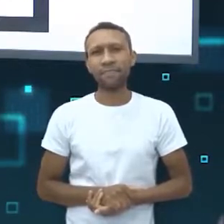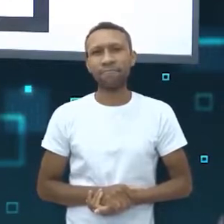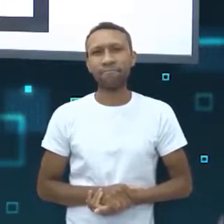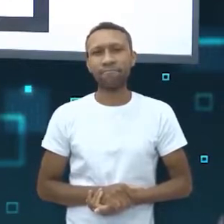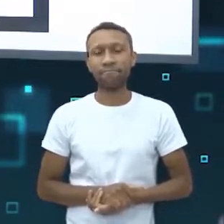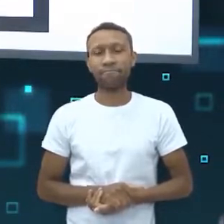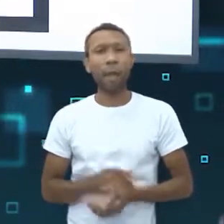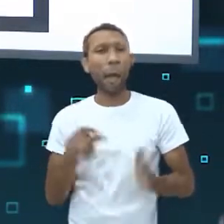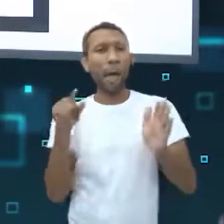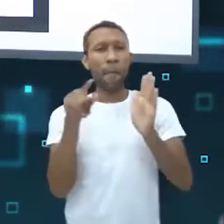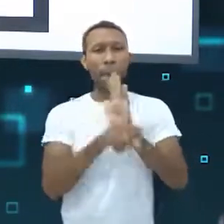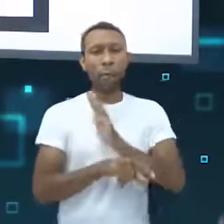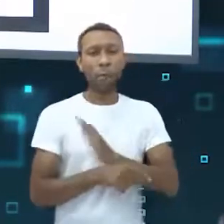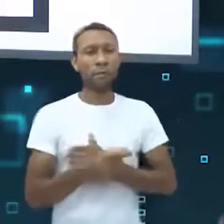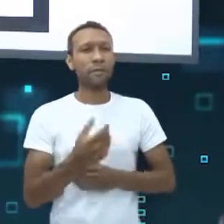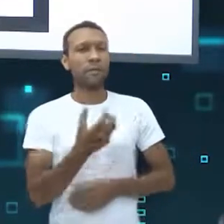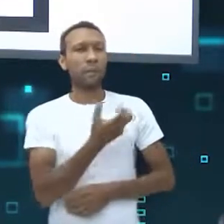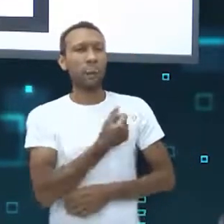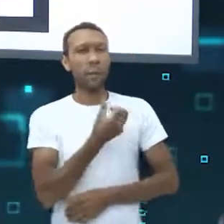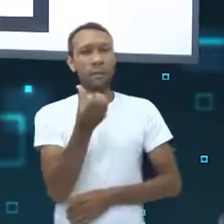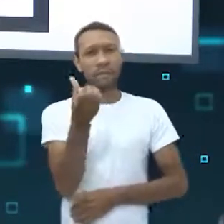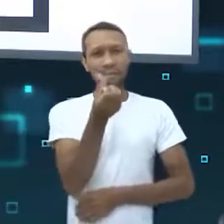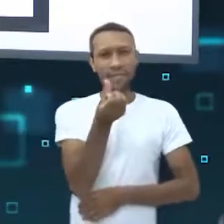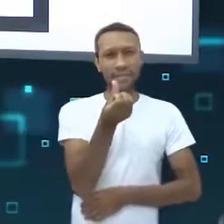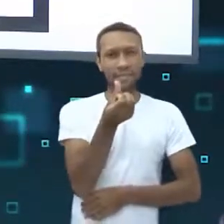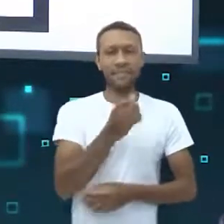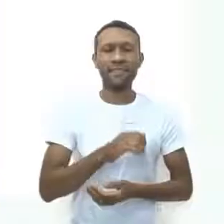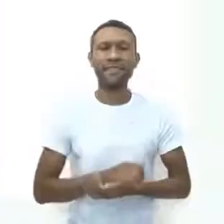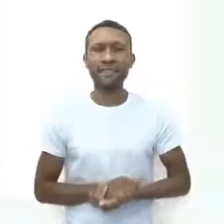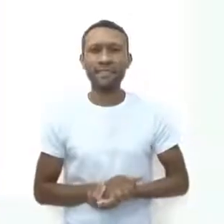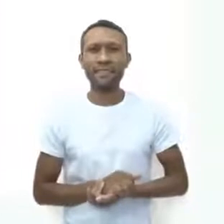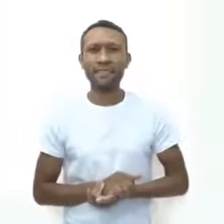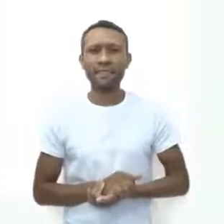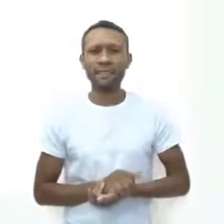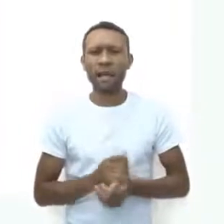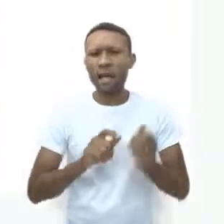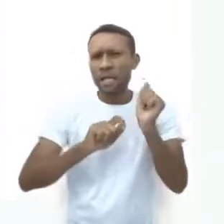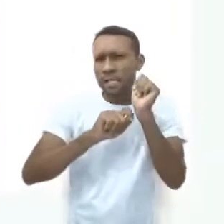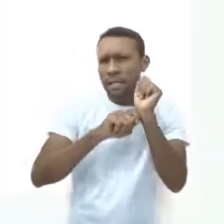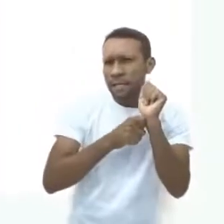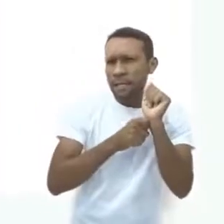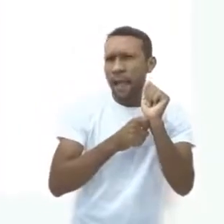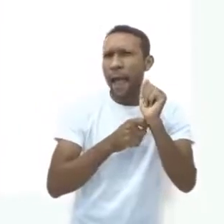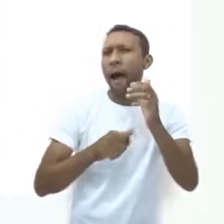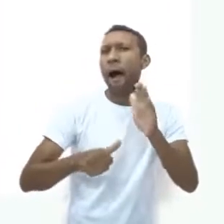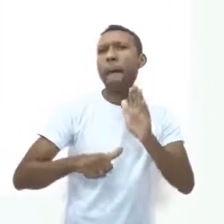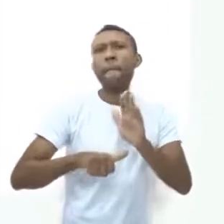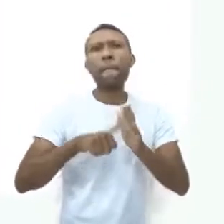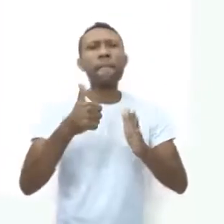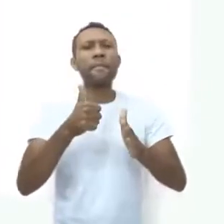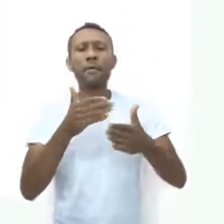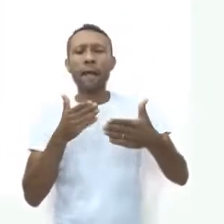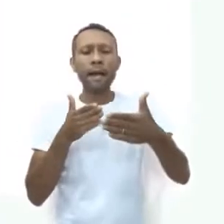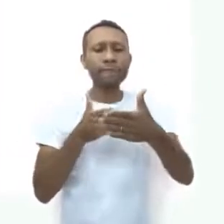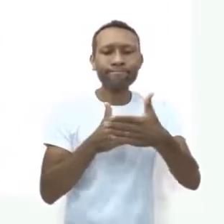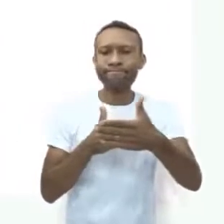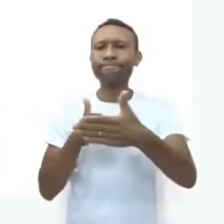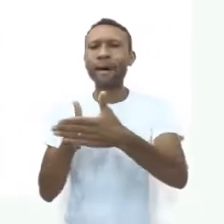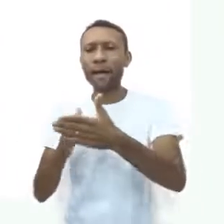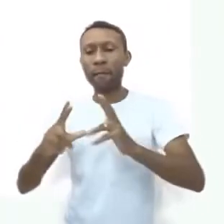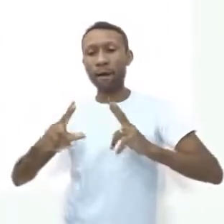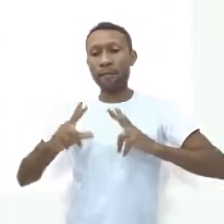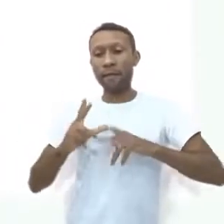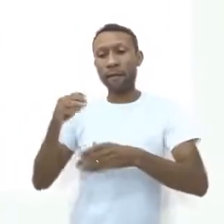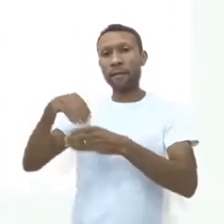Vamos para a pergunta número 6. Pergunta 6. Senhas são a primeira barreira de proteção à sua